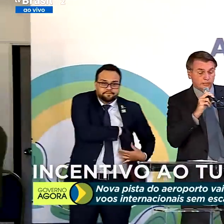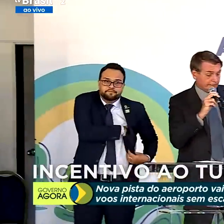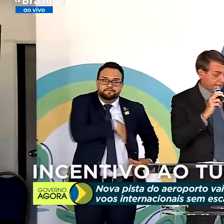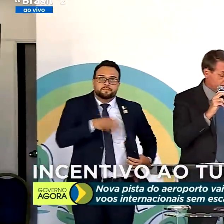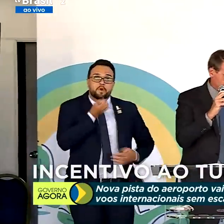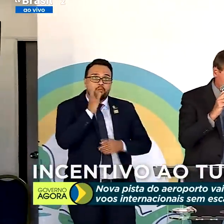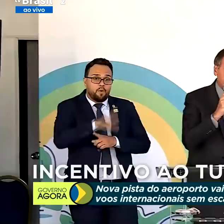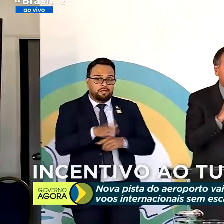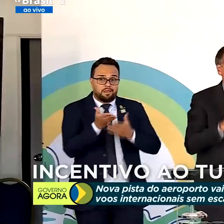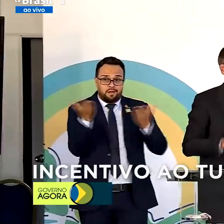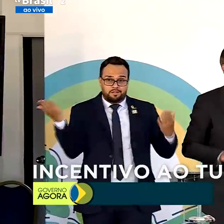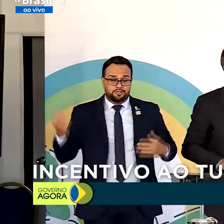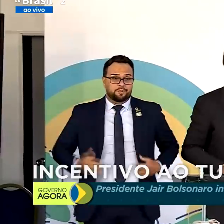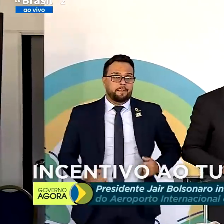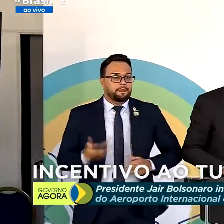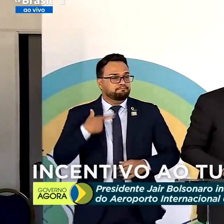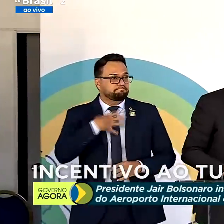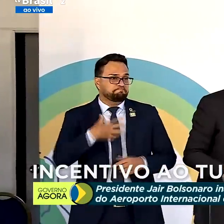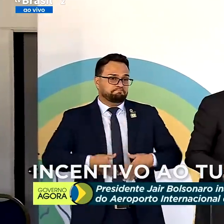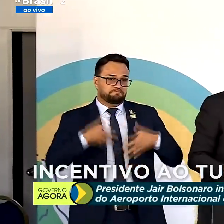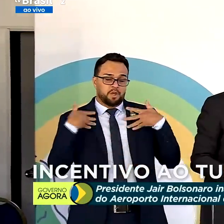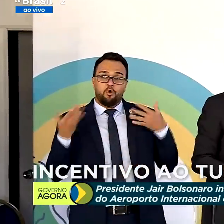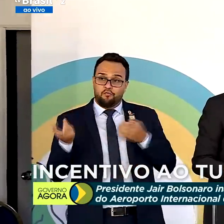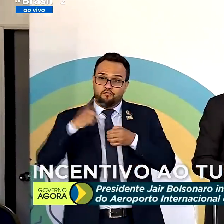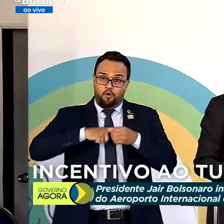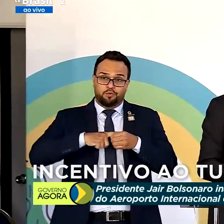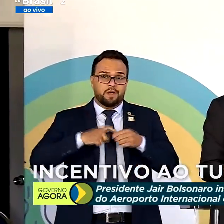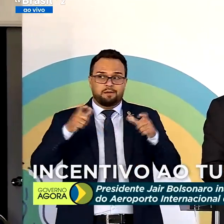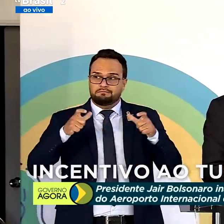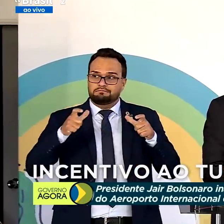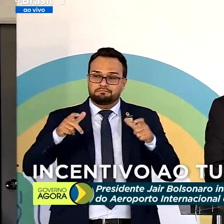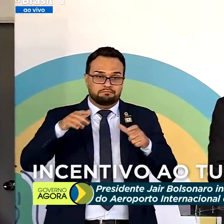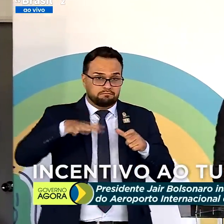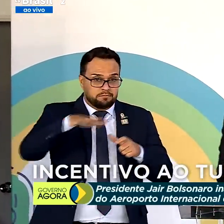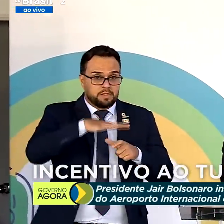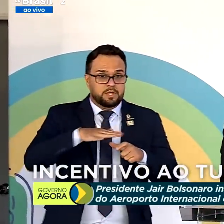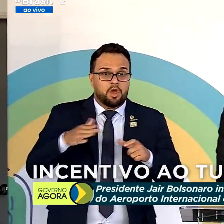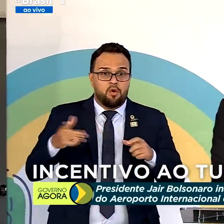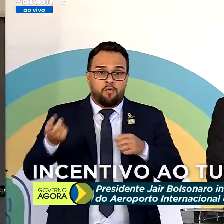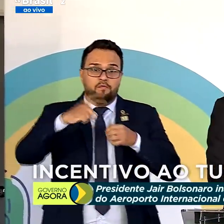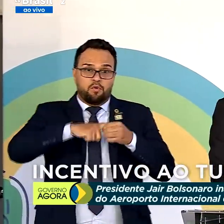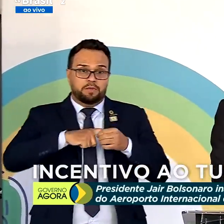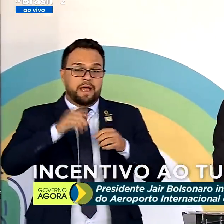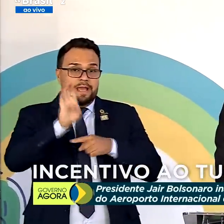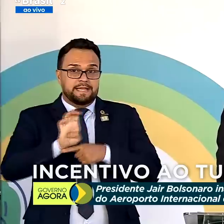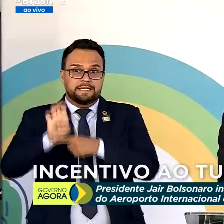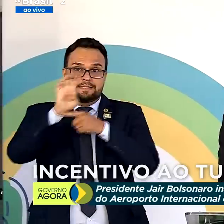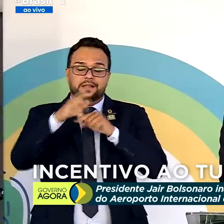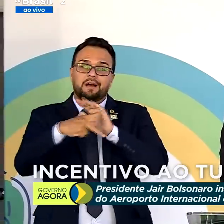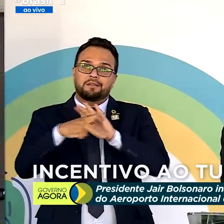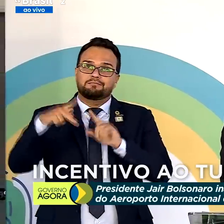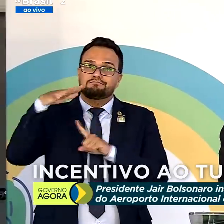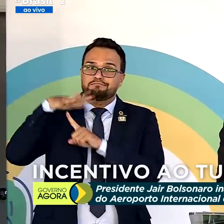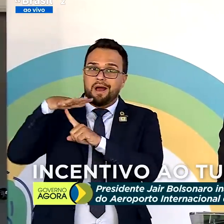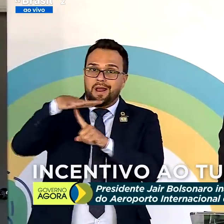Boa tarde a todos. A satisfação é voltar aqui a nosso Estado do Paraná